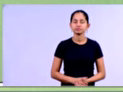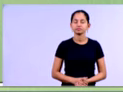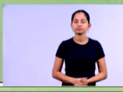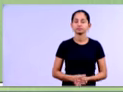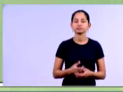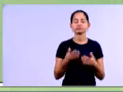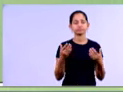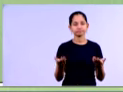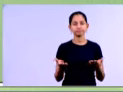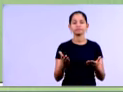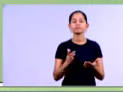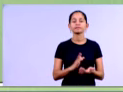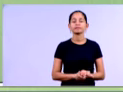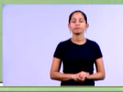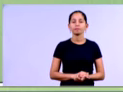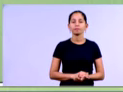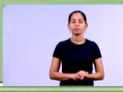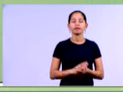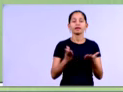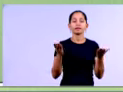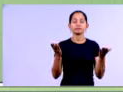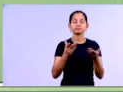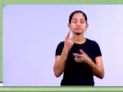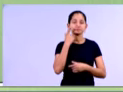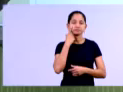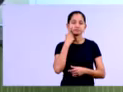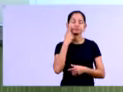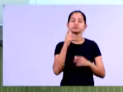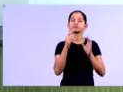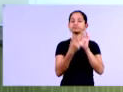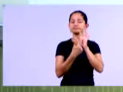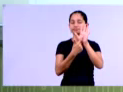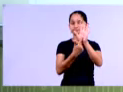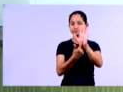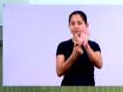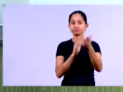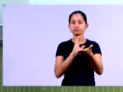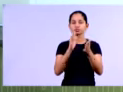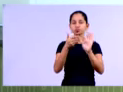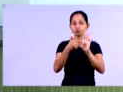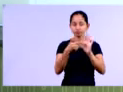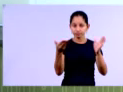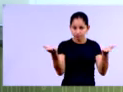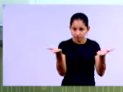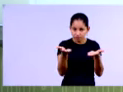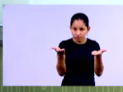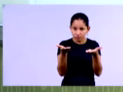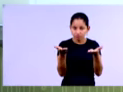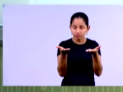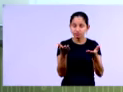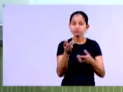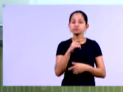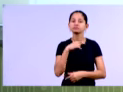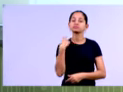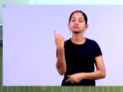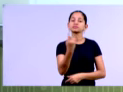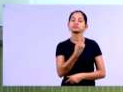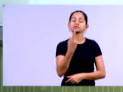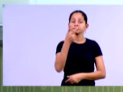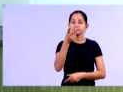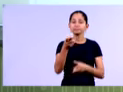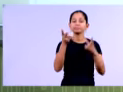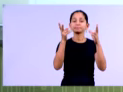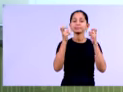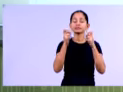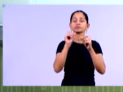Bem, gente, é, então, com essa demonstração última que nós vimos agora há pouco, nós vimos aí a